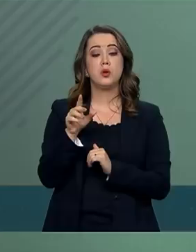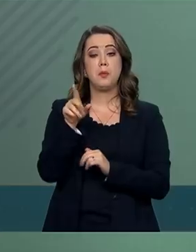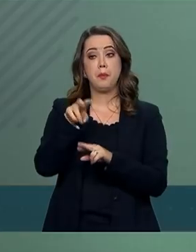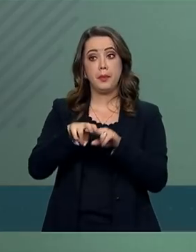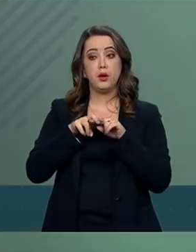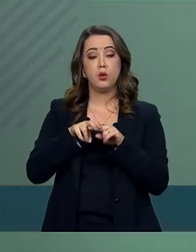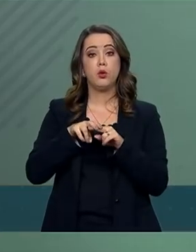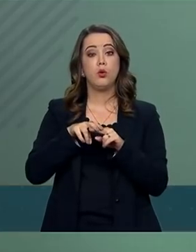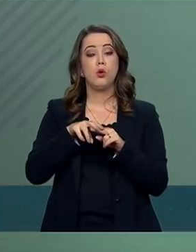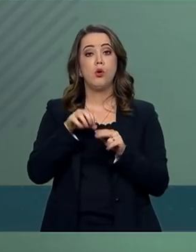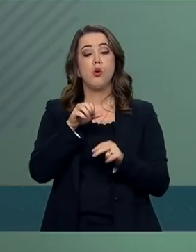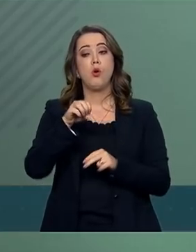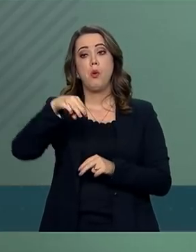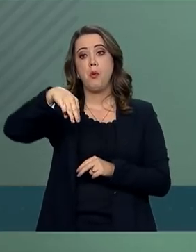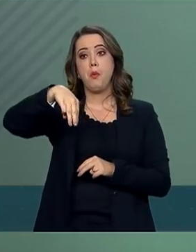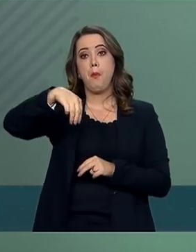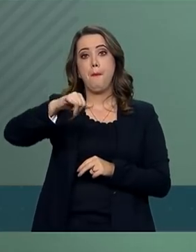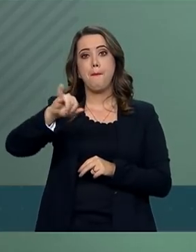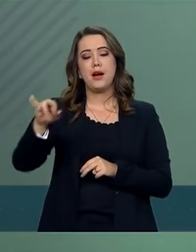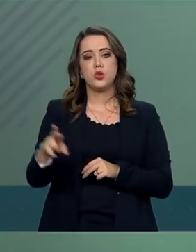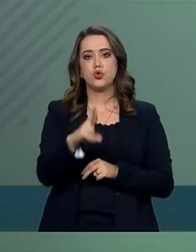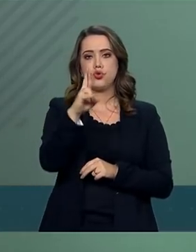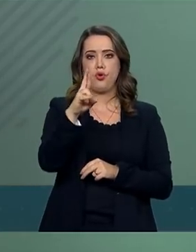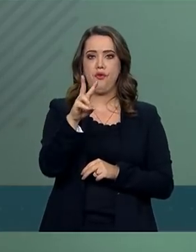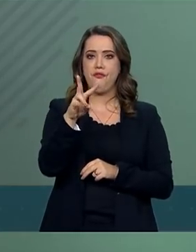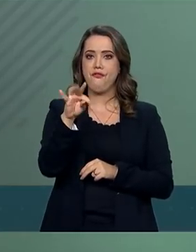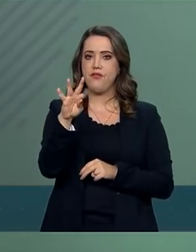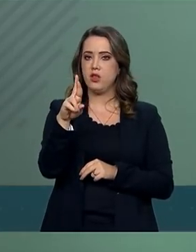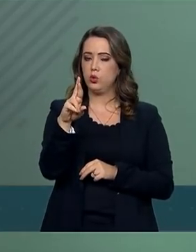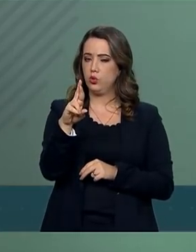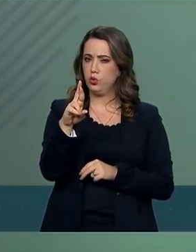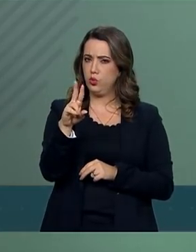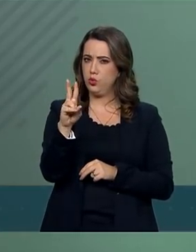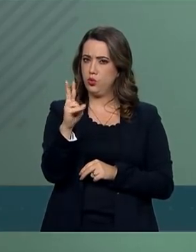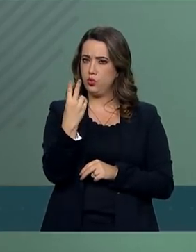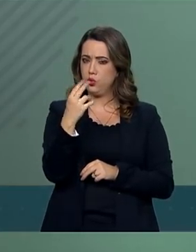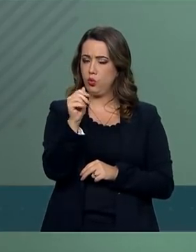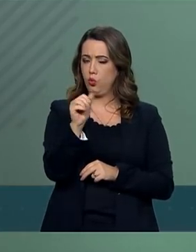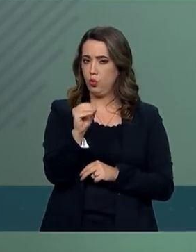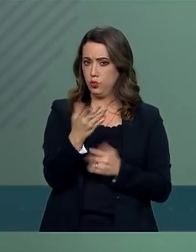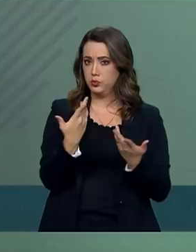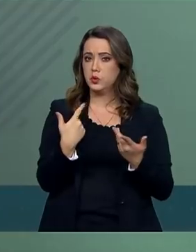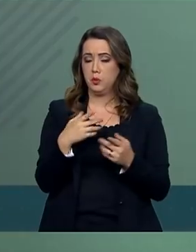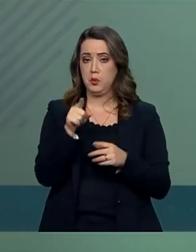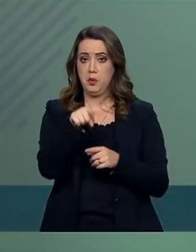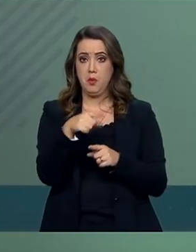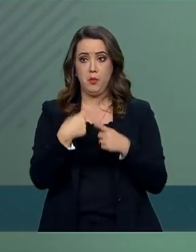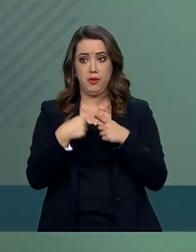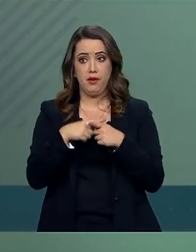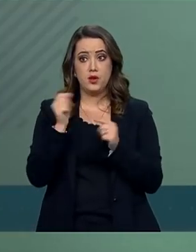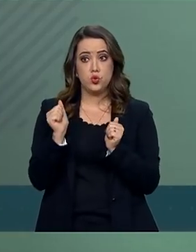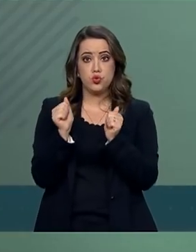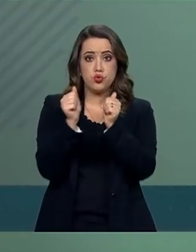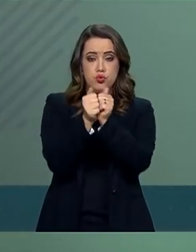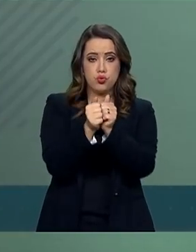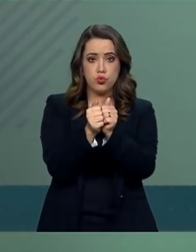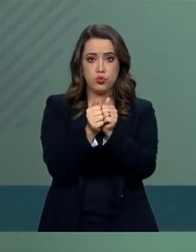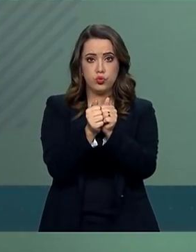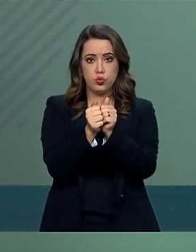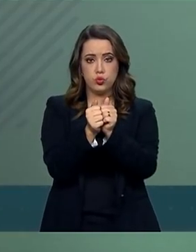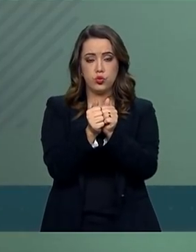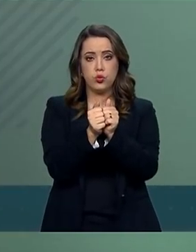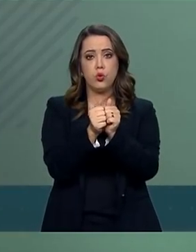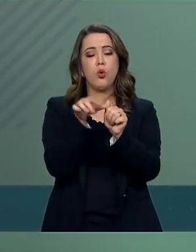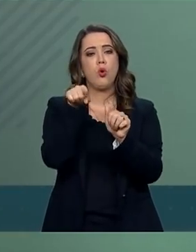Vitor Hugo, o Major participou da audioconferência ao lado do presidente com o ex